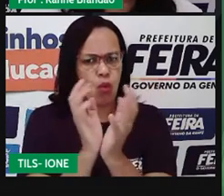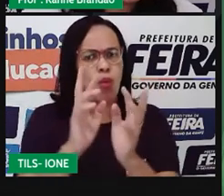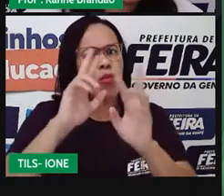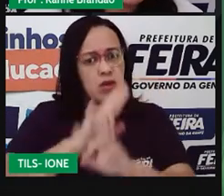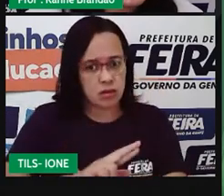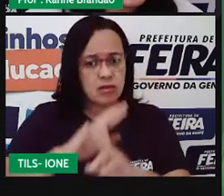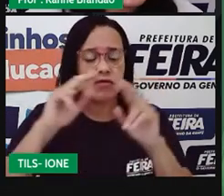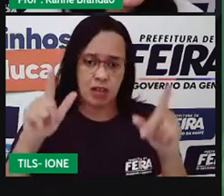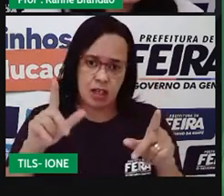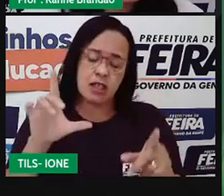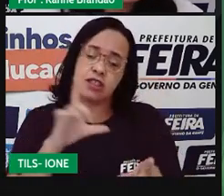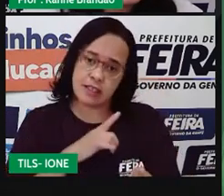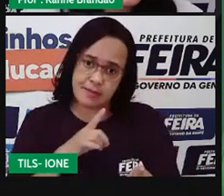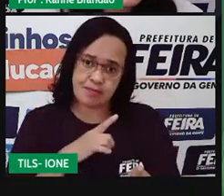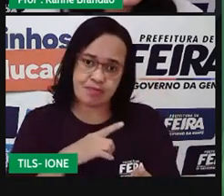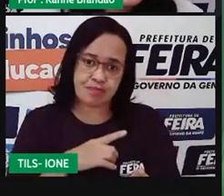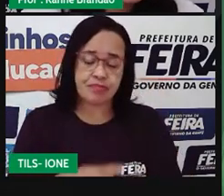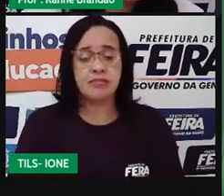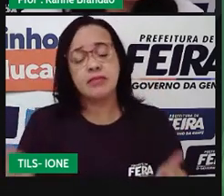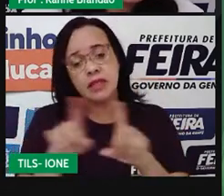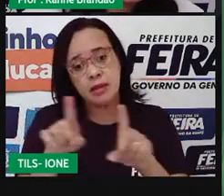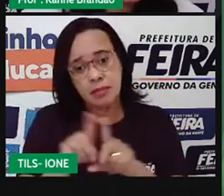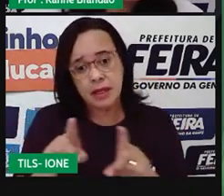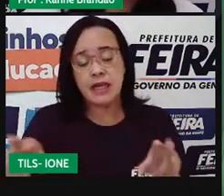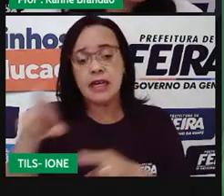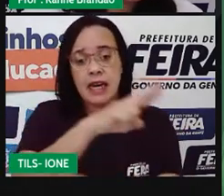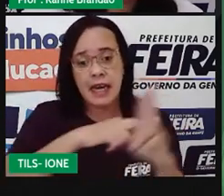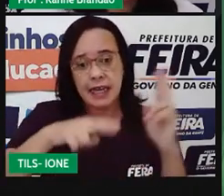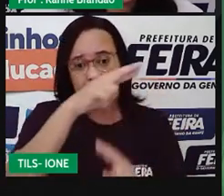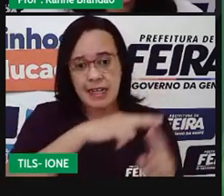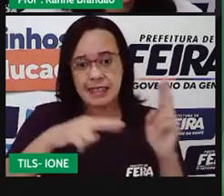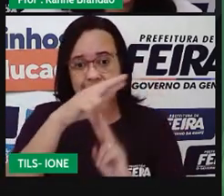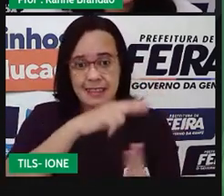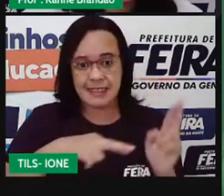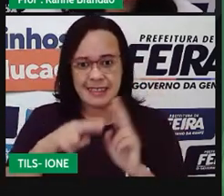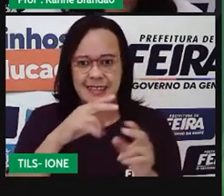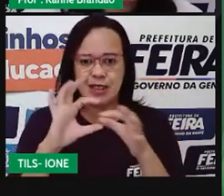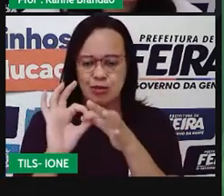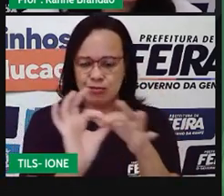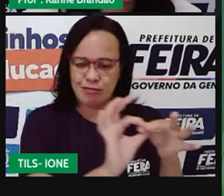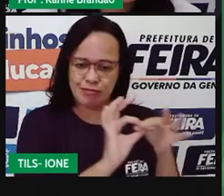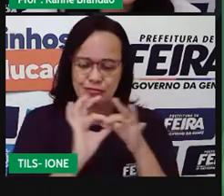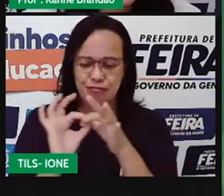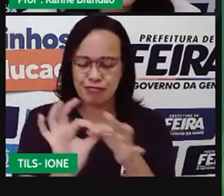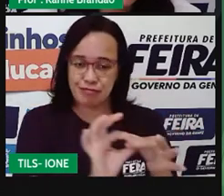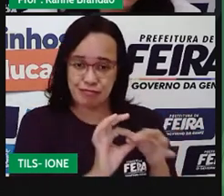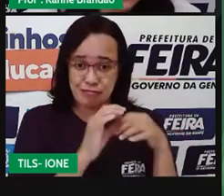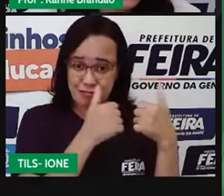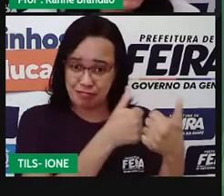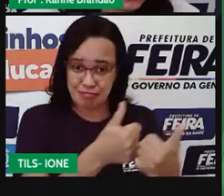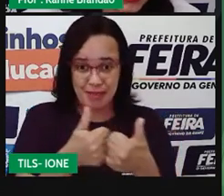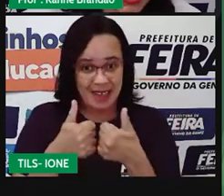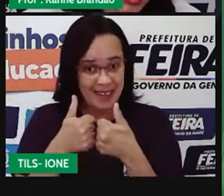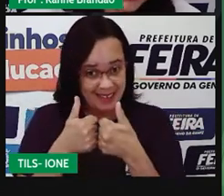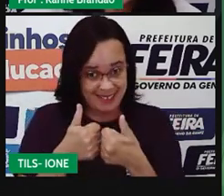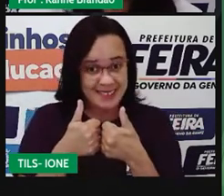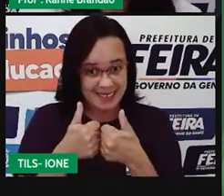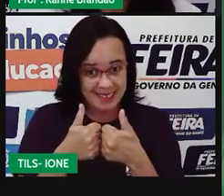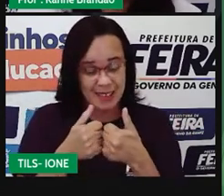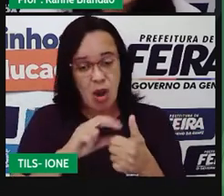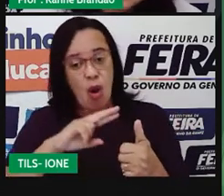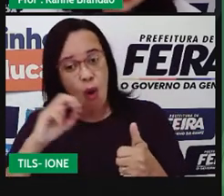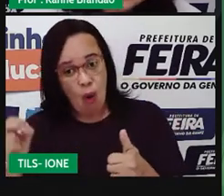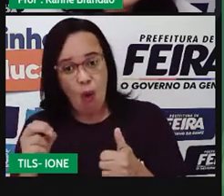relações harmônicas. O que são elas? Quando não existem malefícios entre os organismos envolvidos. Ou seja,